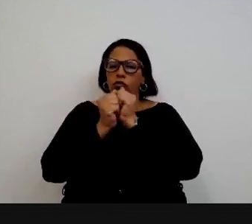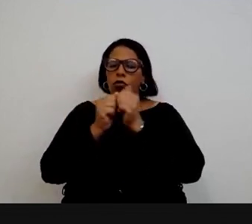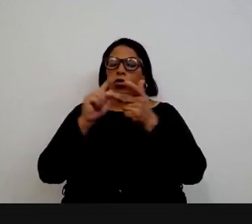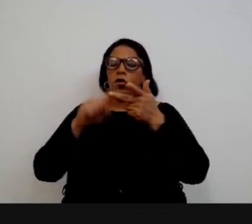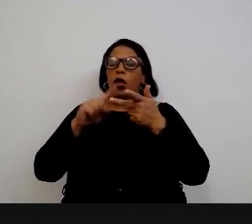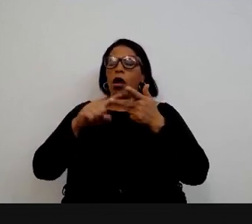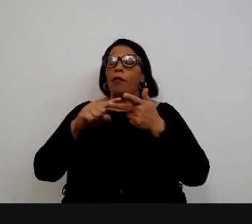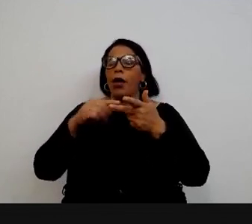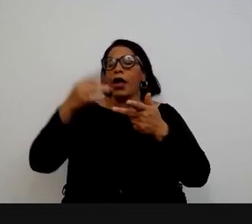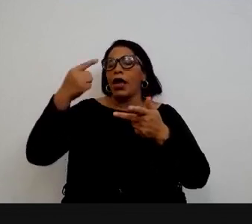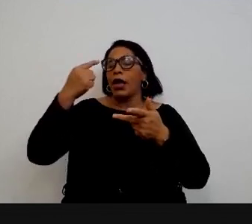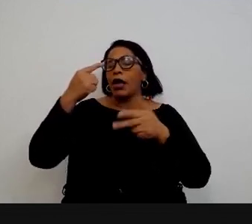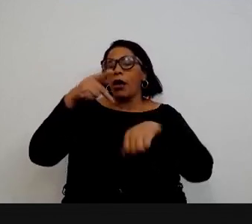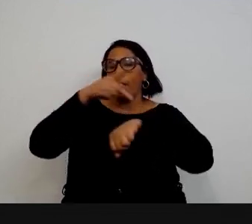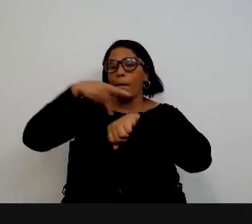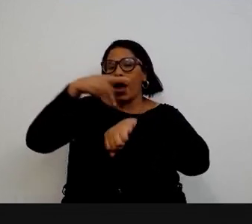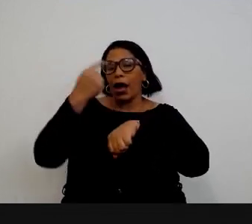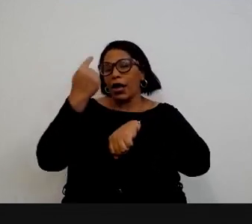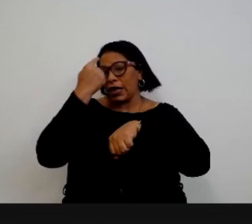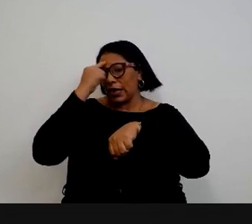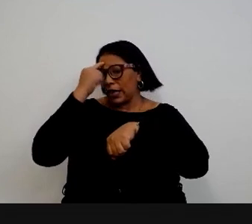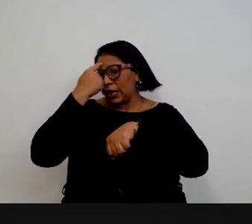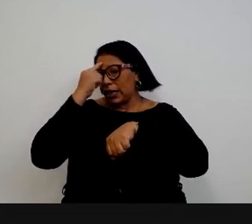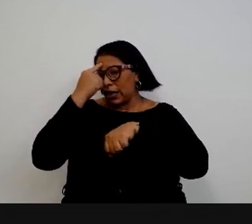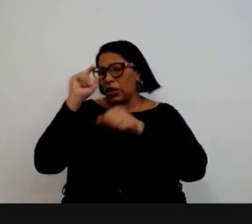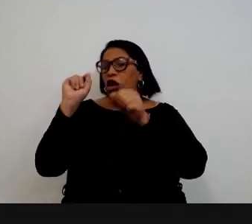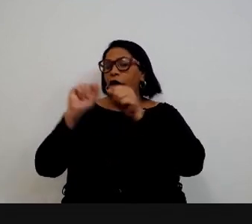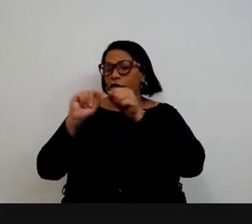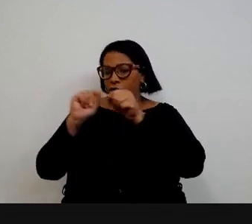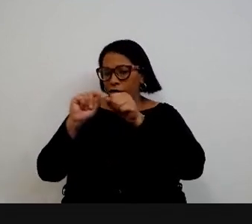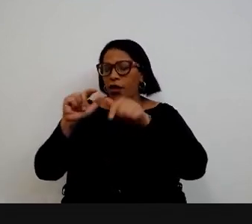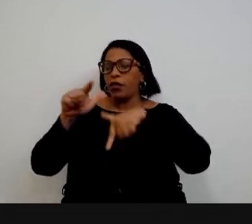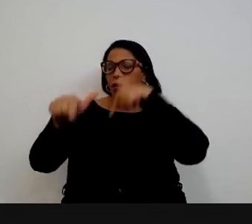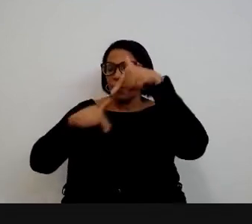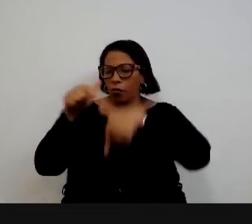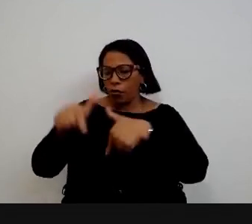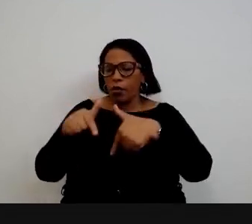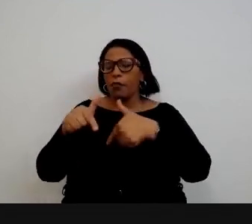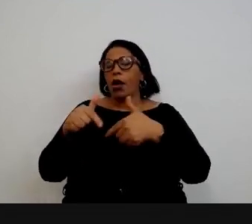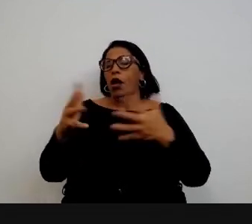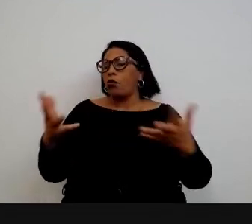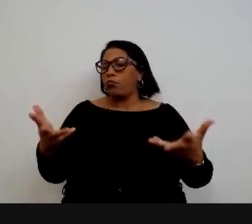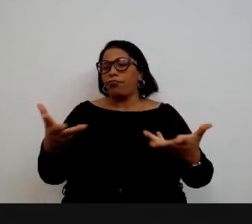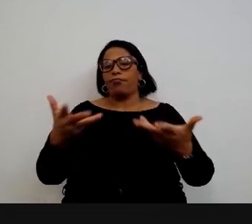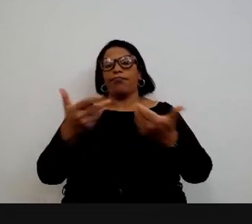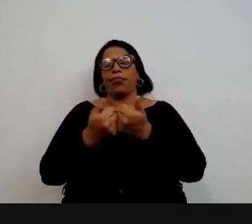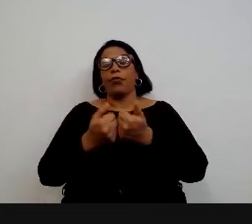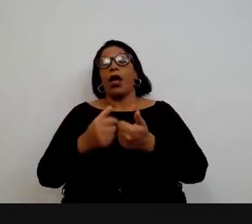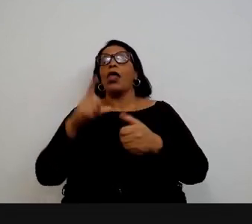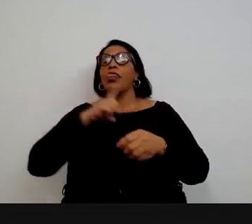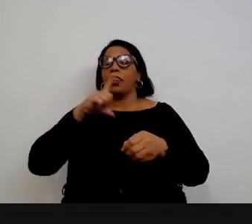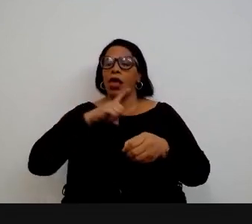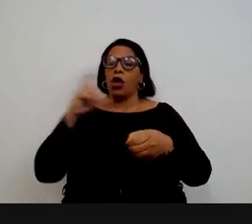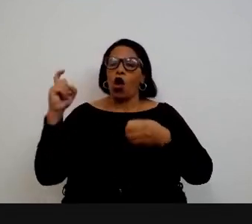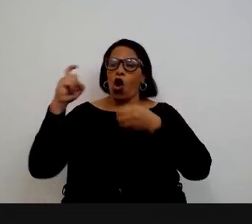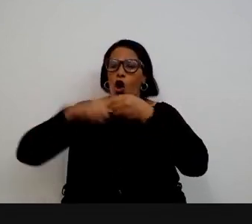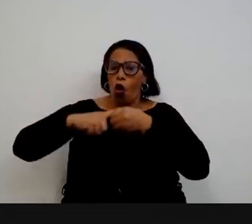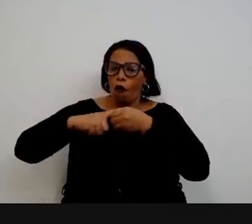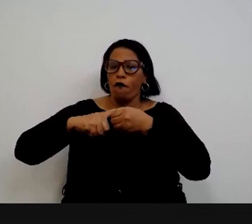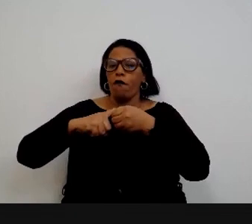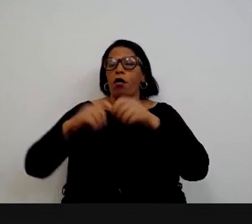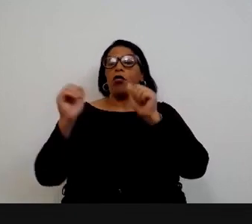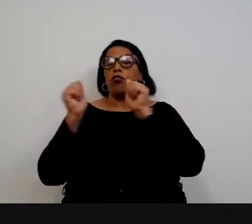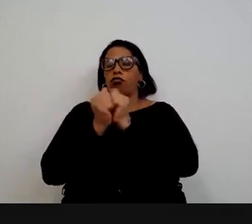universidade indiana tem um programa de public affairs que é excelente mais recente a gente tem parcerias com a